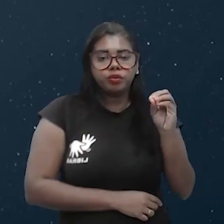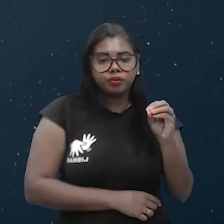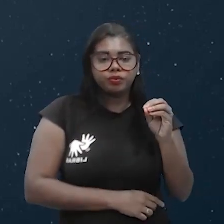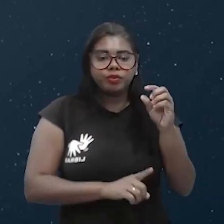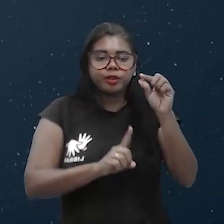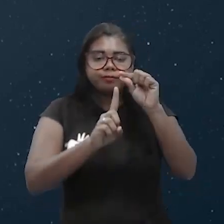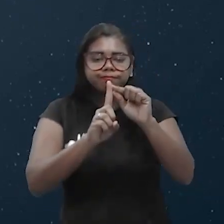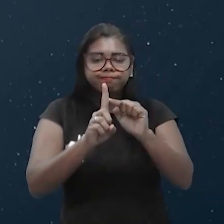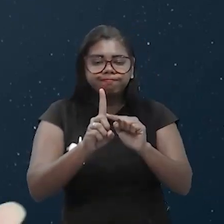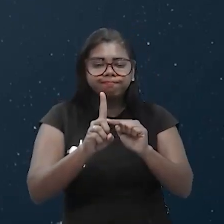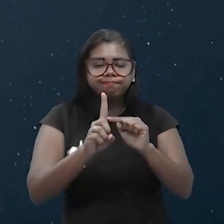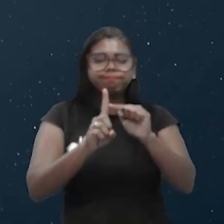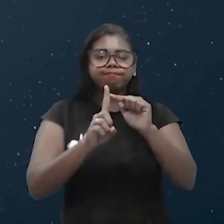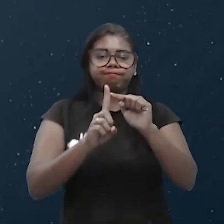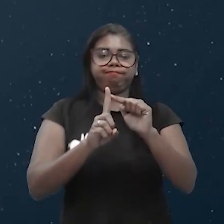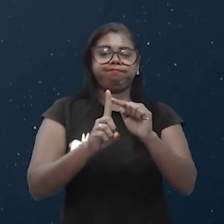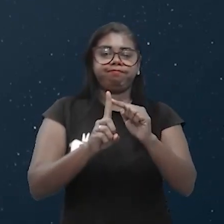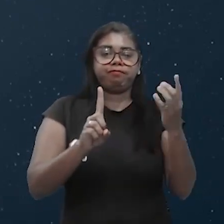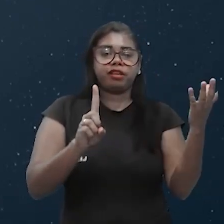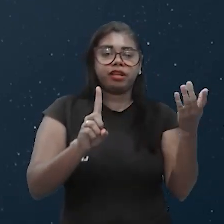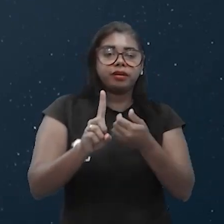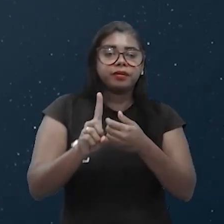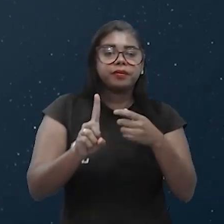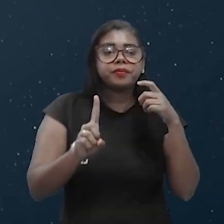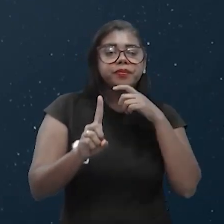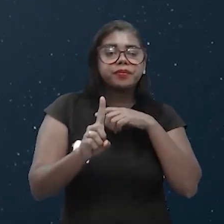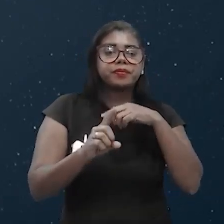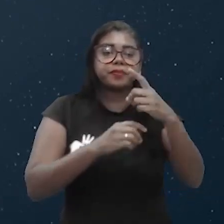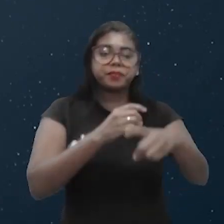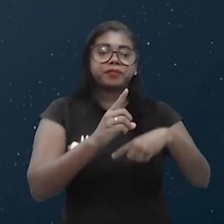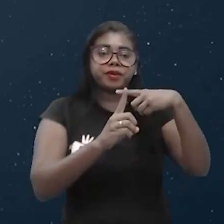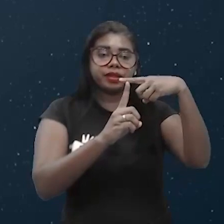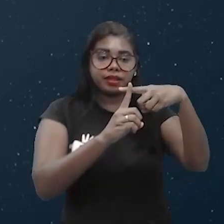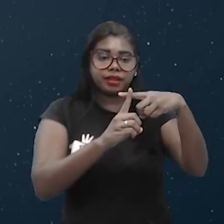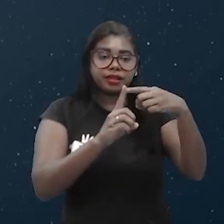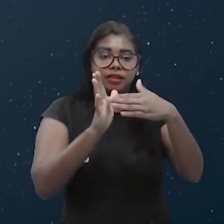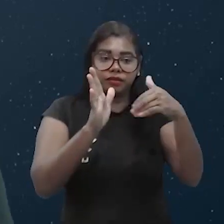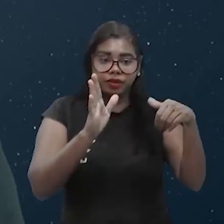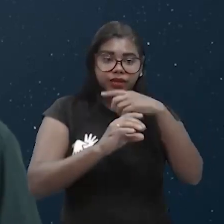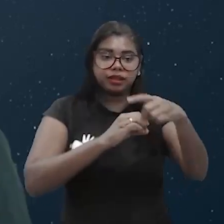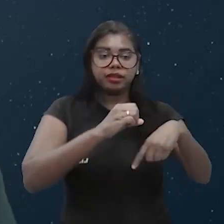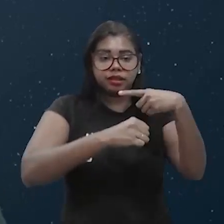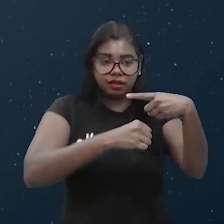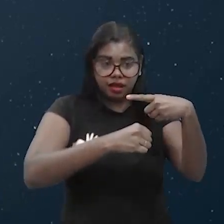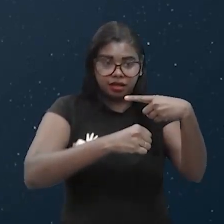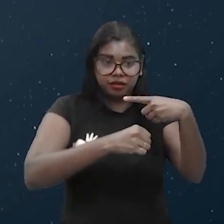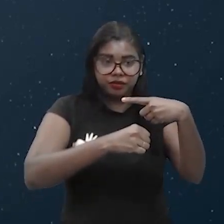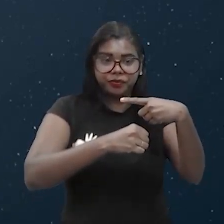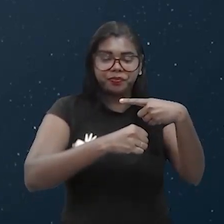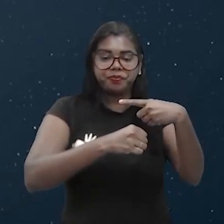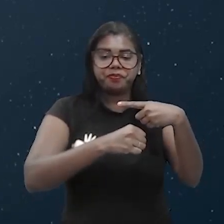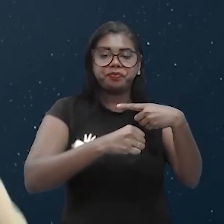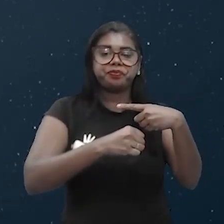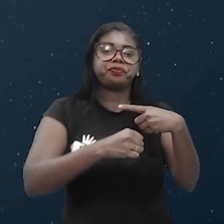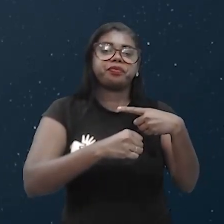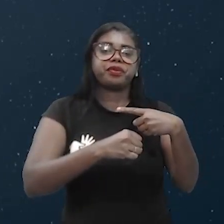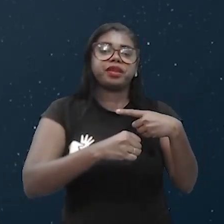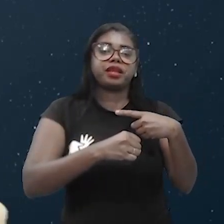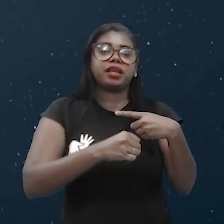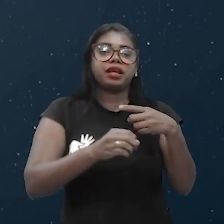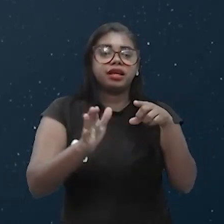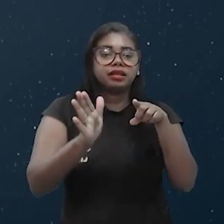esse calor for recebido, ele é positivo. Se ele for retirado, sinal negativo. Se na questão de ser que ele é